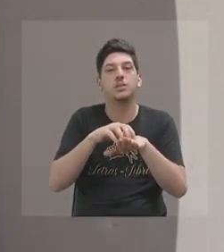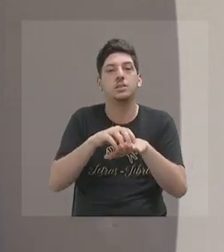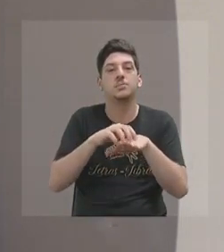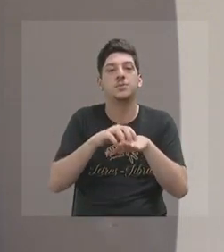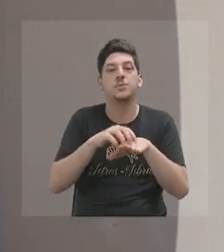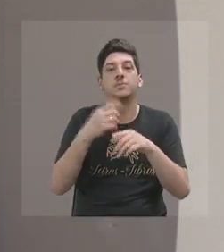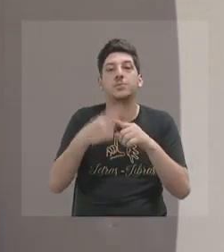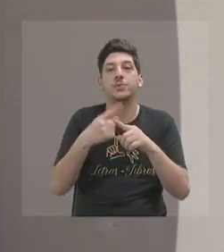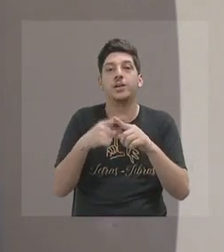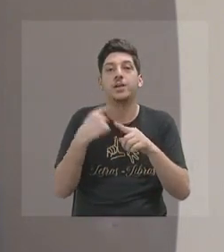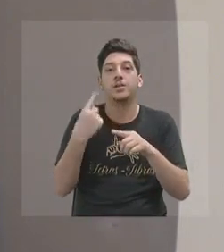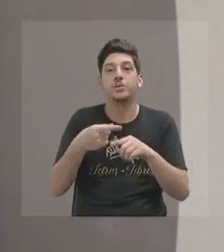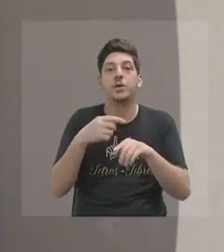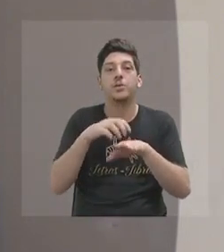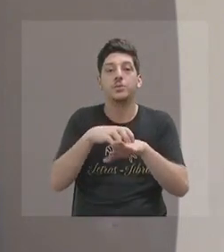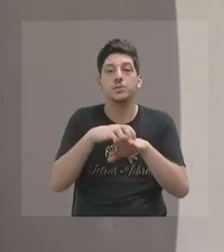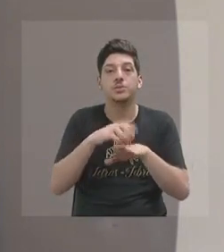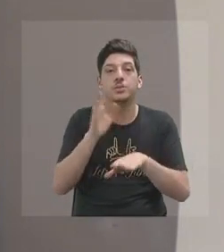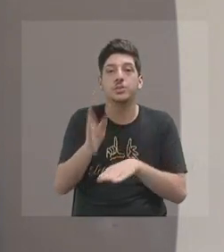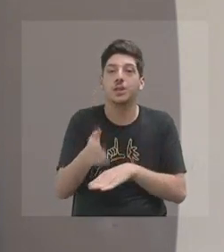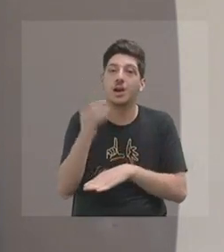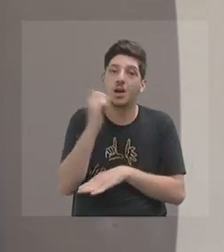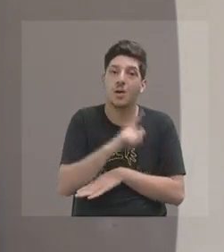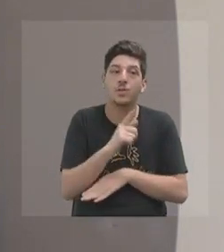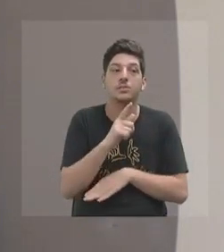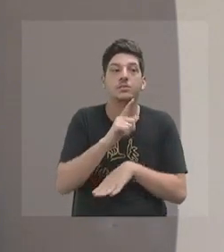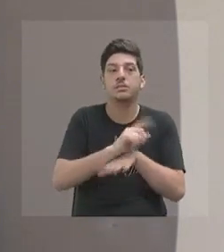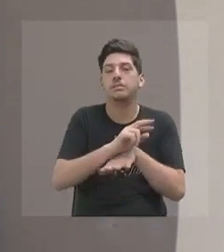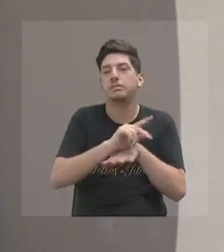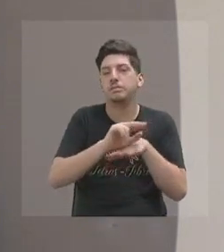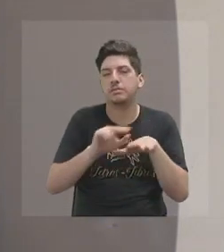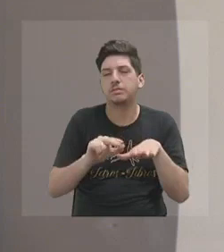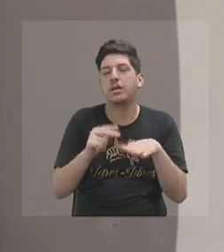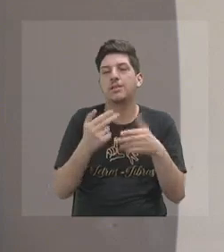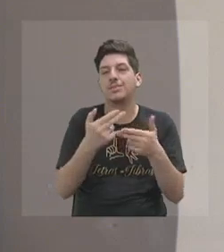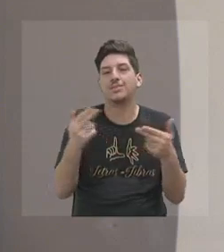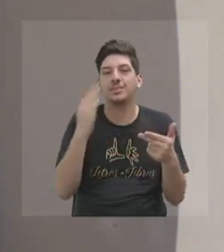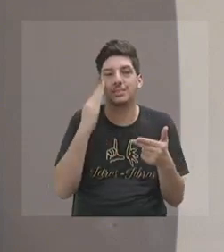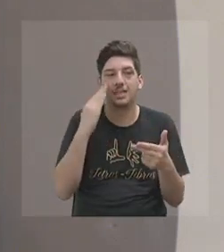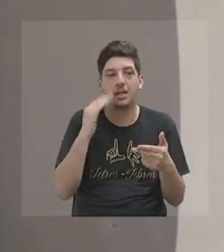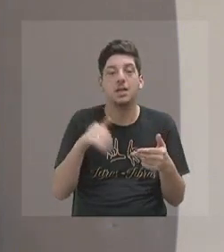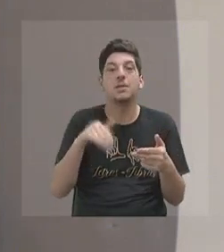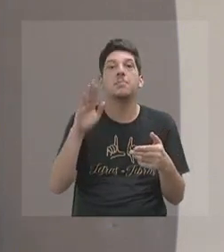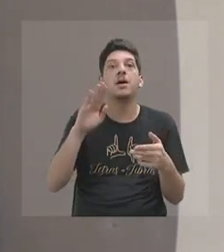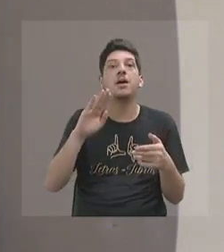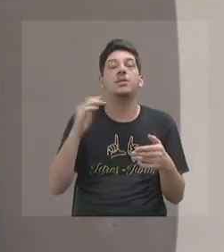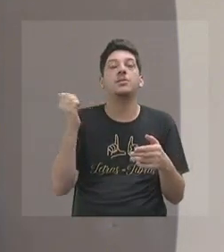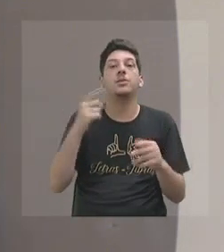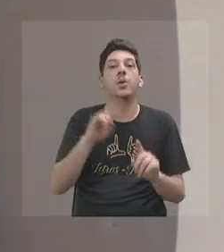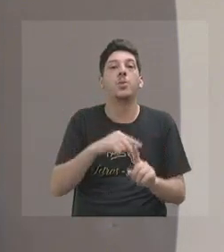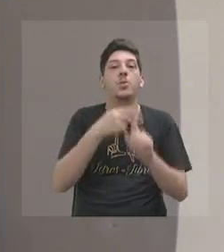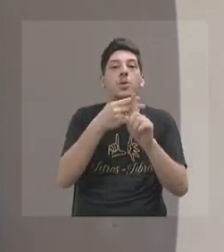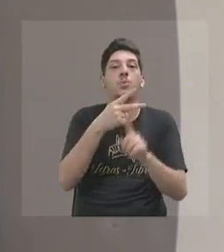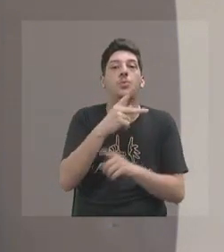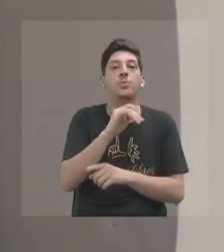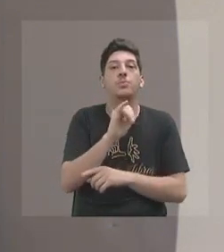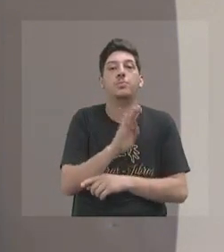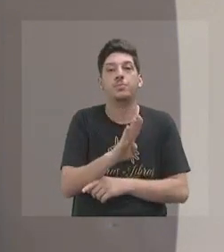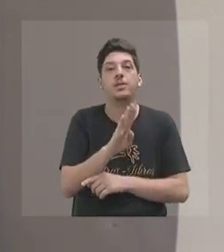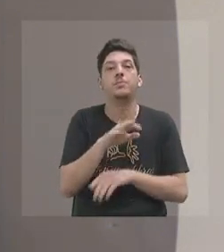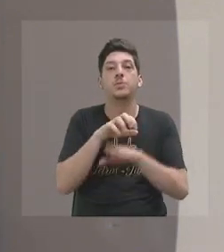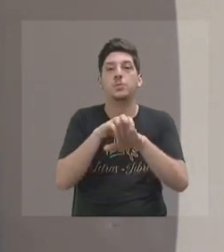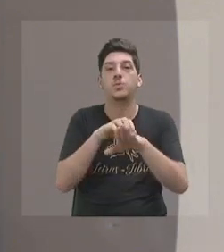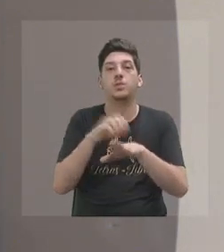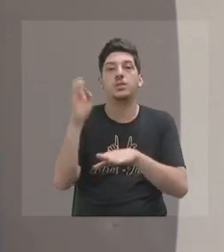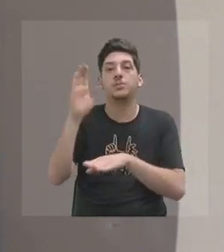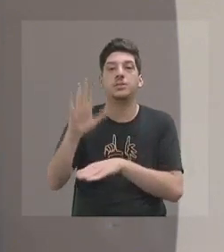porque o nosso turismo já conseguiu fazer muito, é mais do que o dobro do PIB do turismo nacional, é um